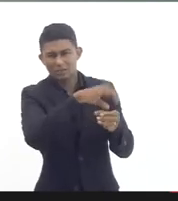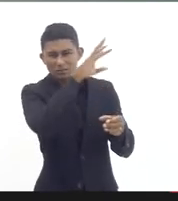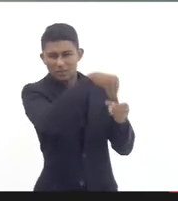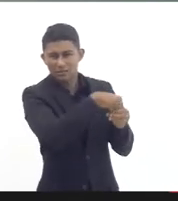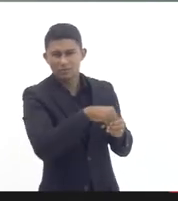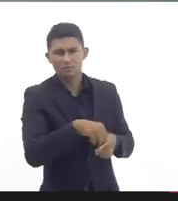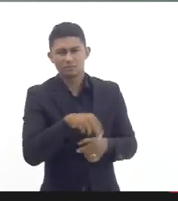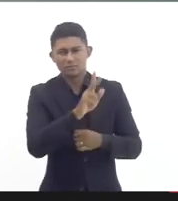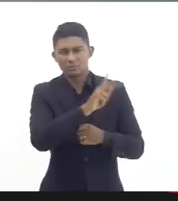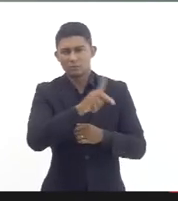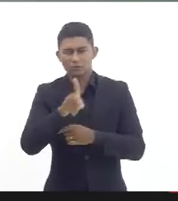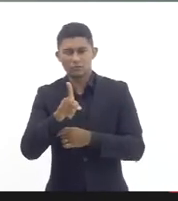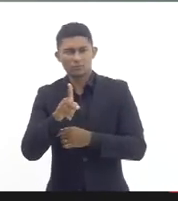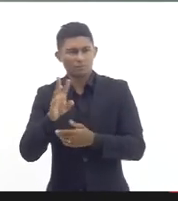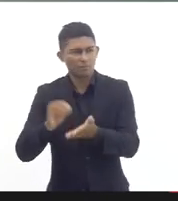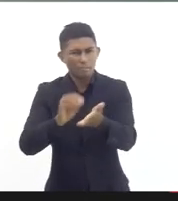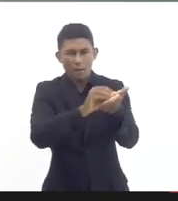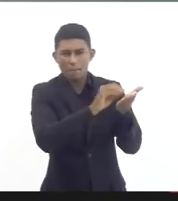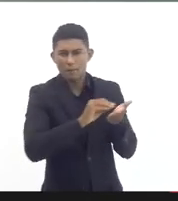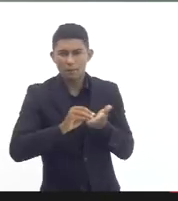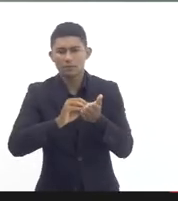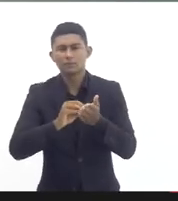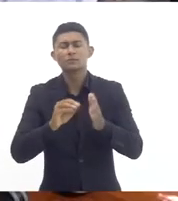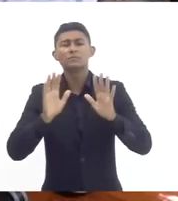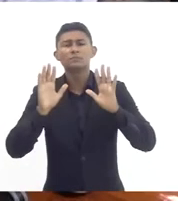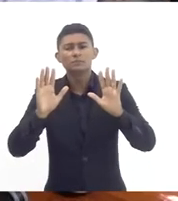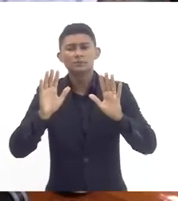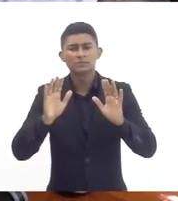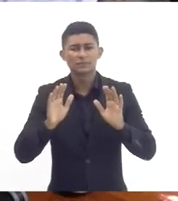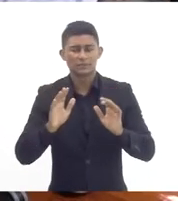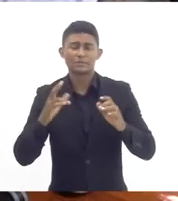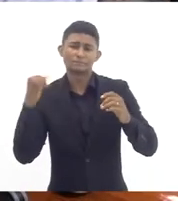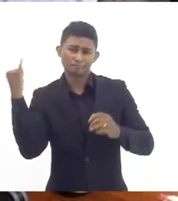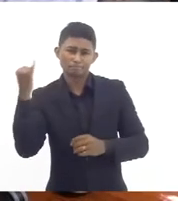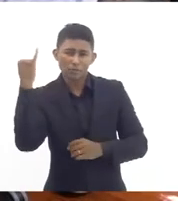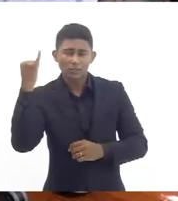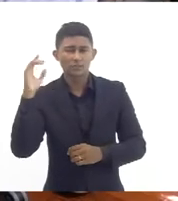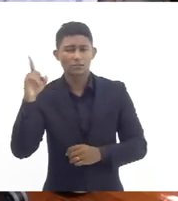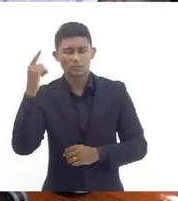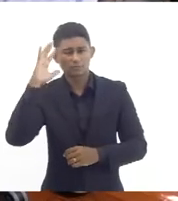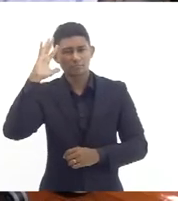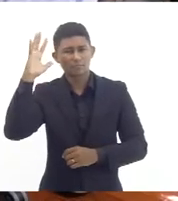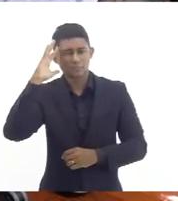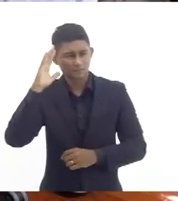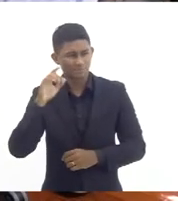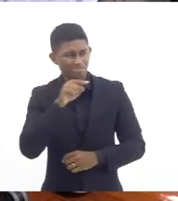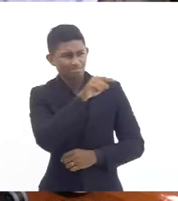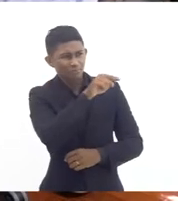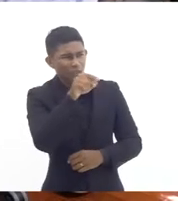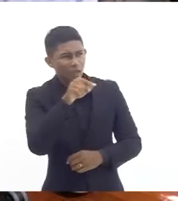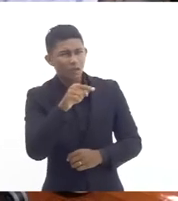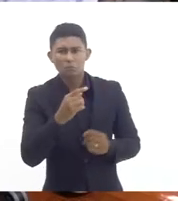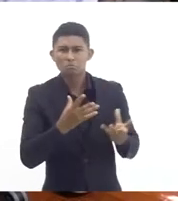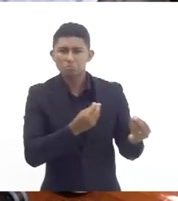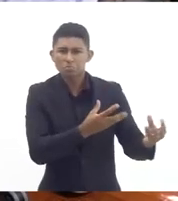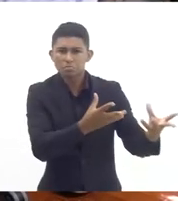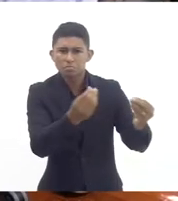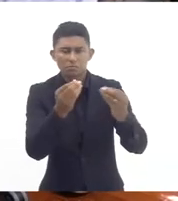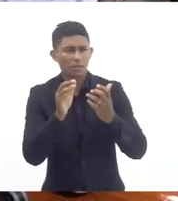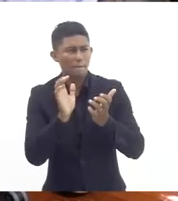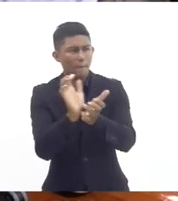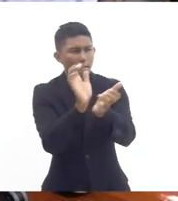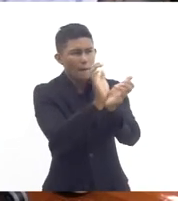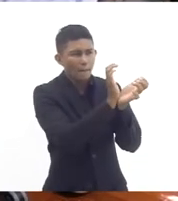importante a gente olhar para elas entendendo que essas quantidades já dizem respeito quando a gente olha